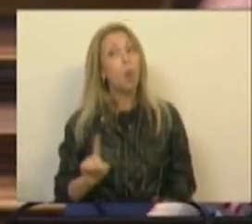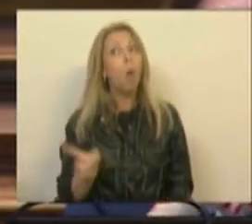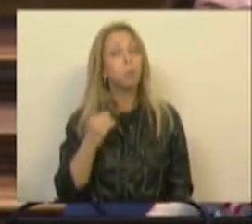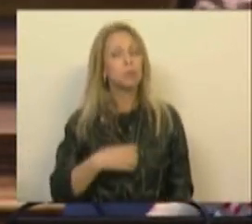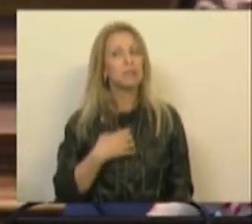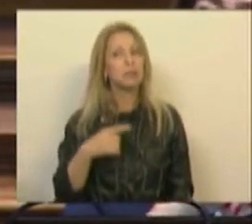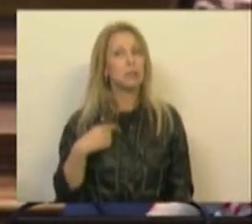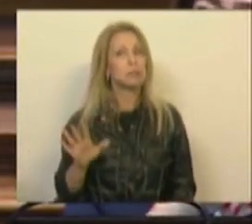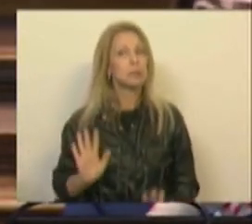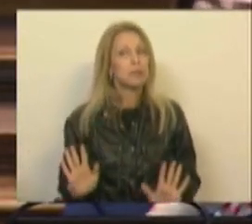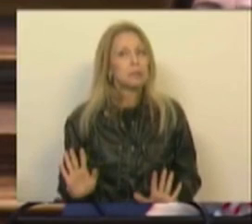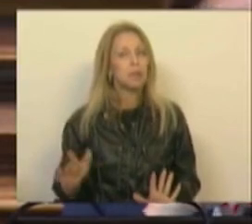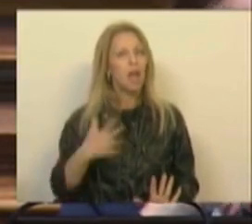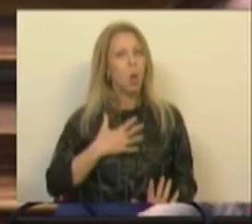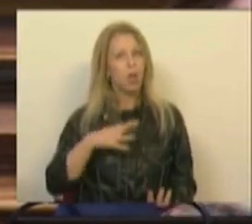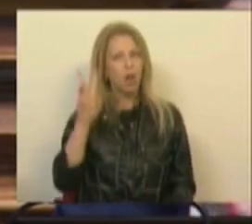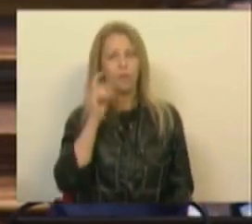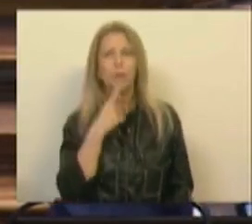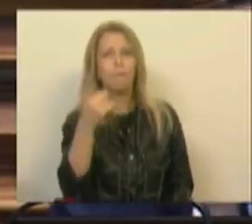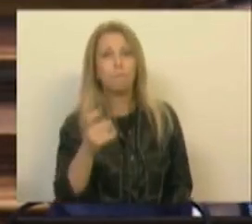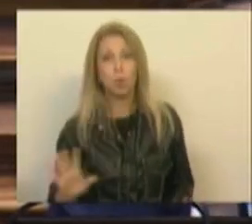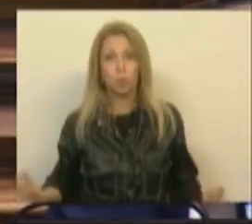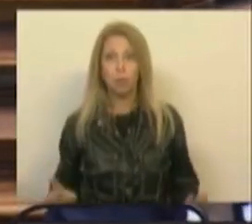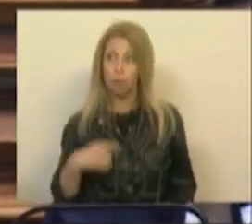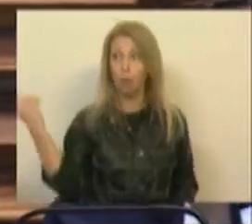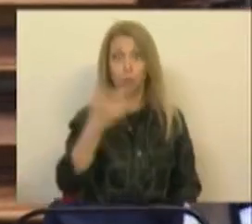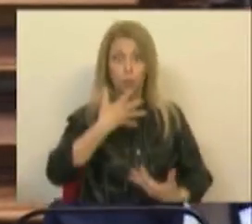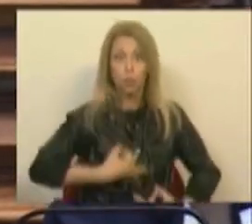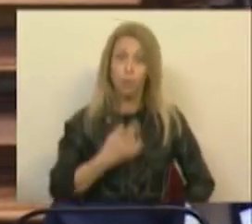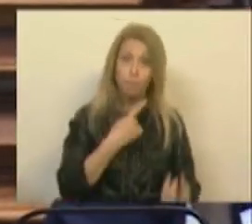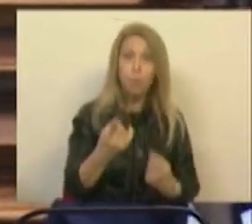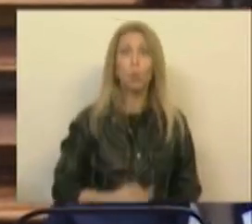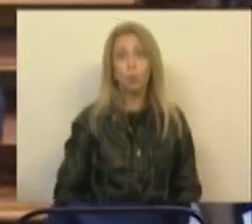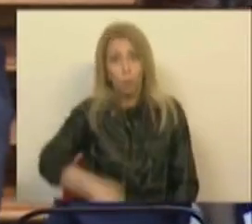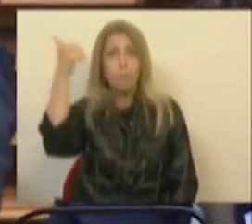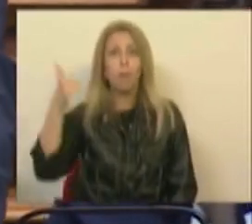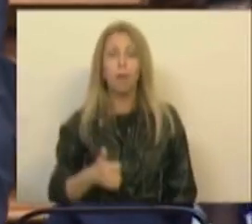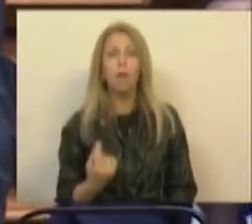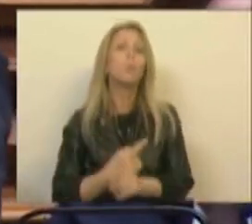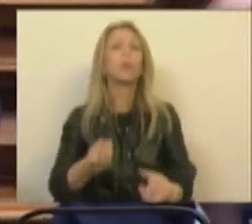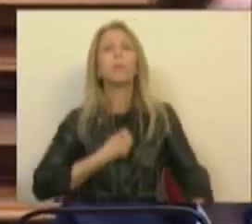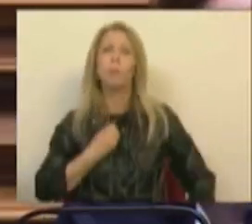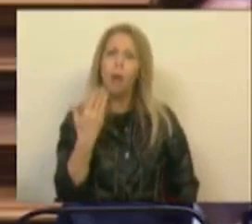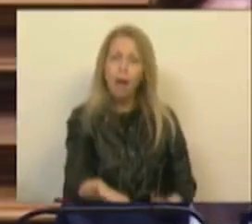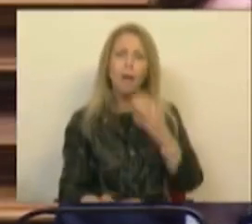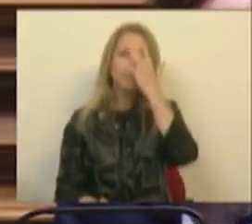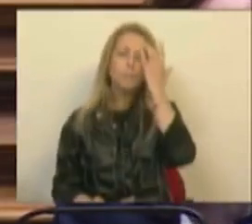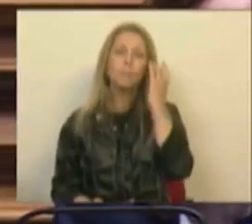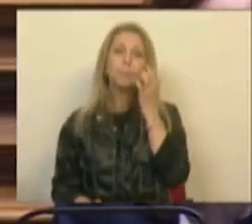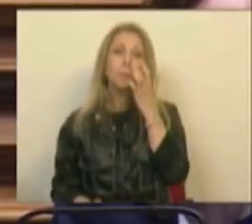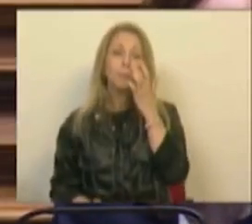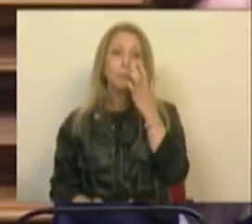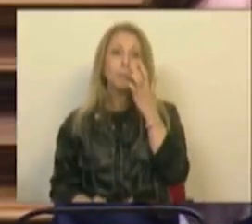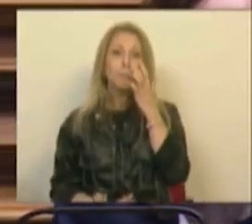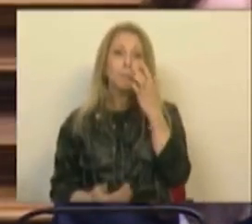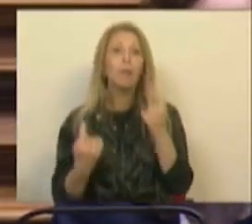não há aqui ninguém que possa desmentir. A todos nós perguntam, e bem, porque se preocupam, porque a